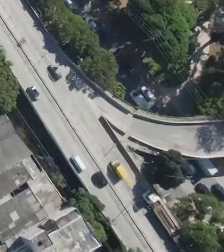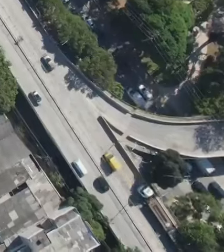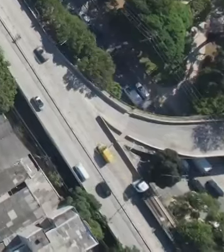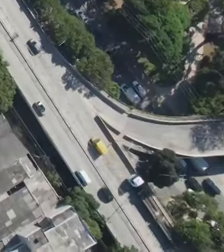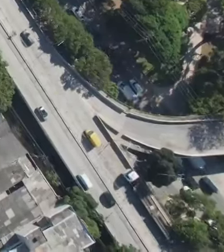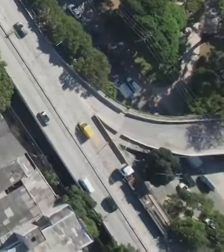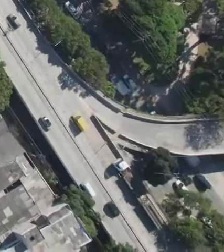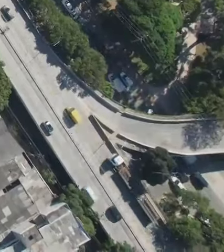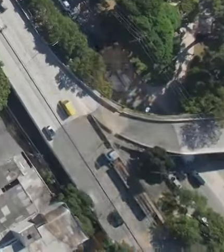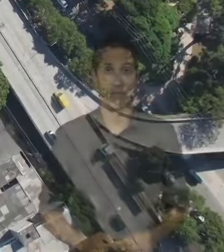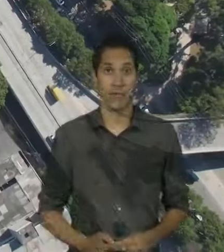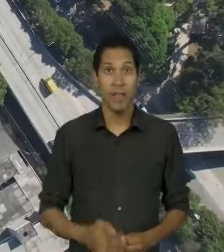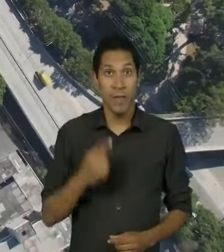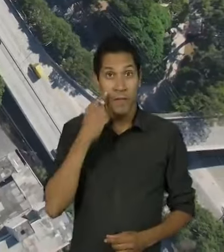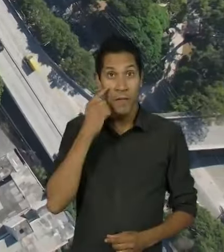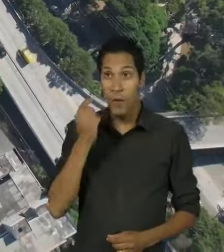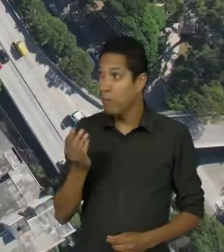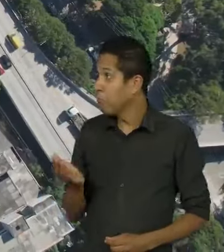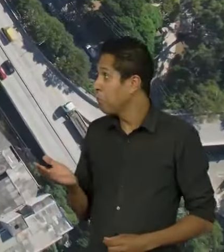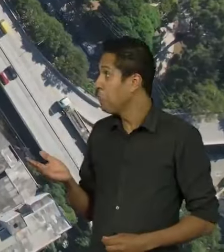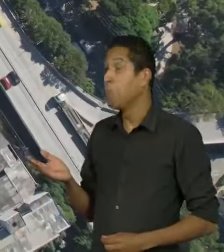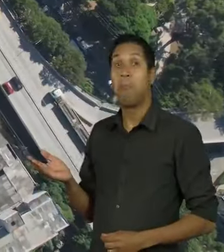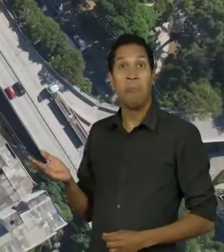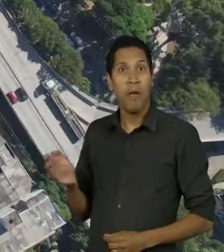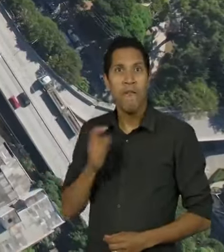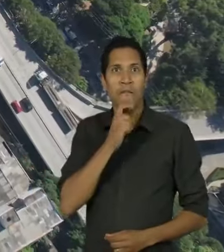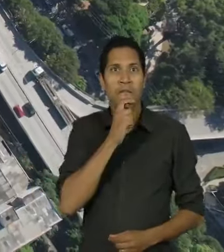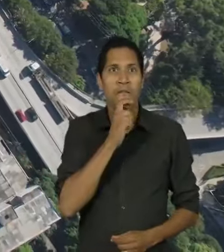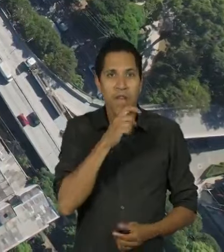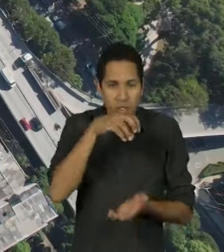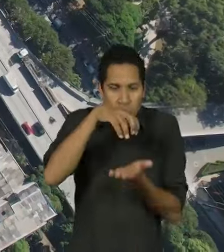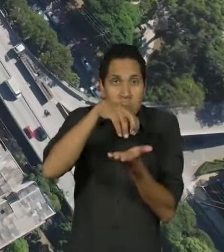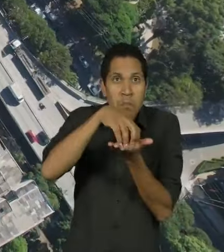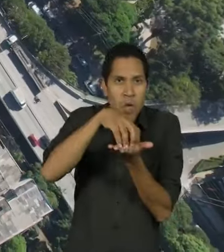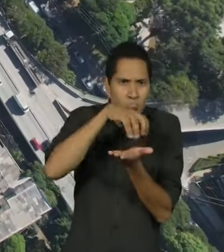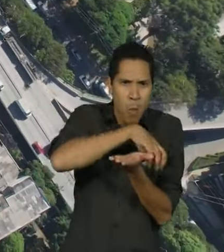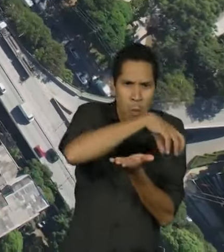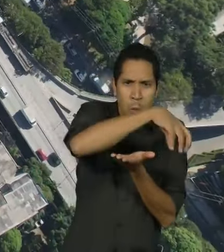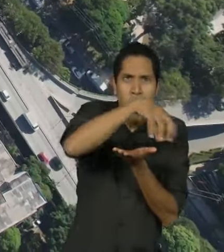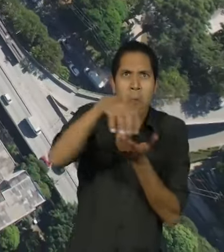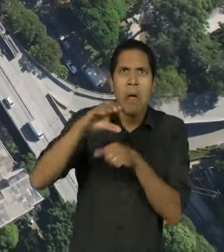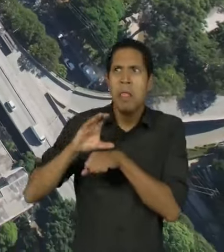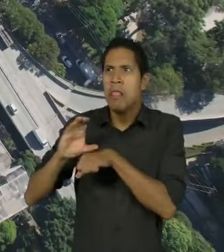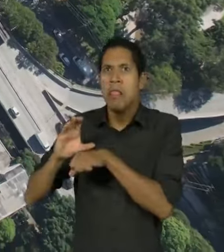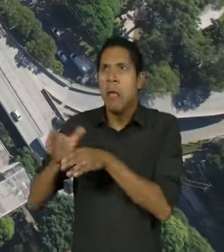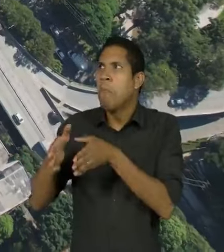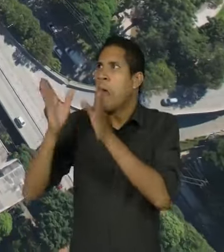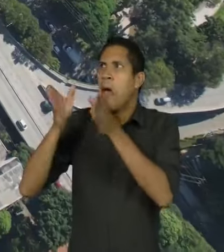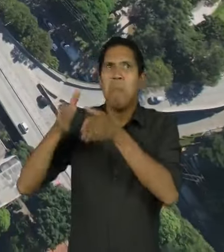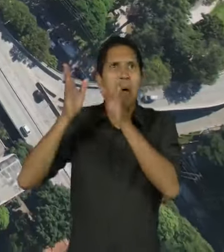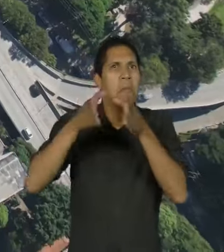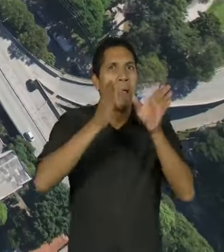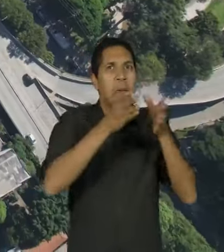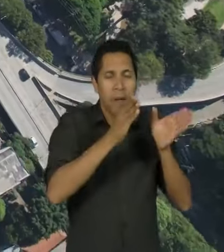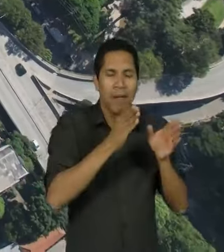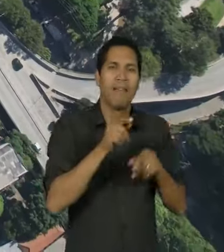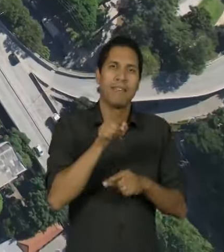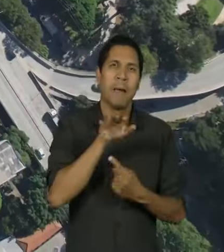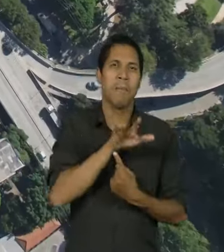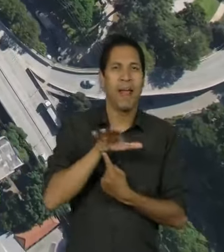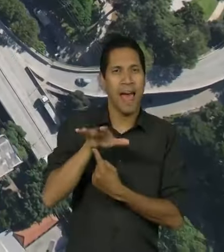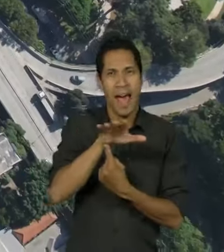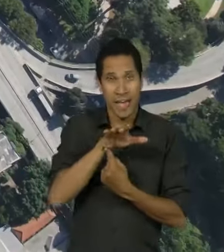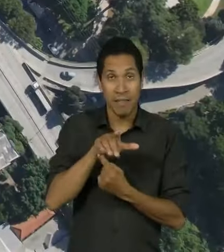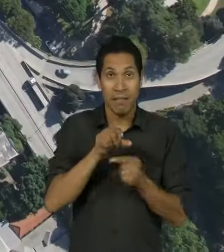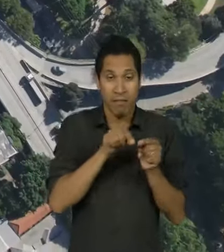Um dos raros espaços verdes da Zona Leste da capital paulista. A Praça Alfredo de Cunto tem